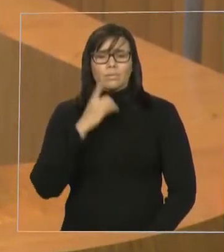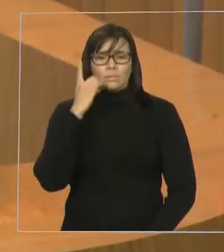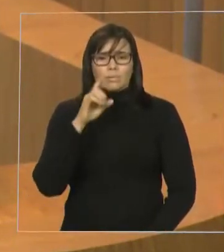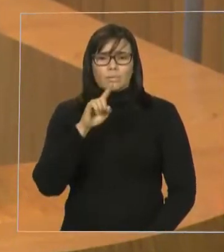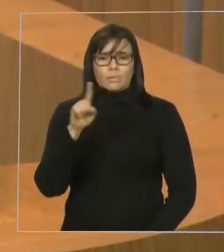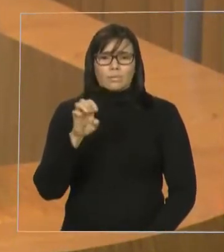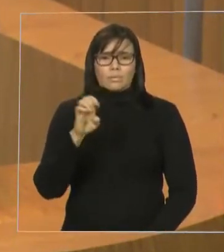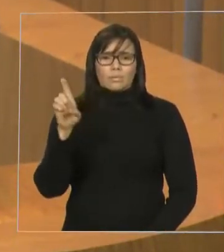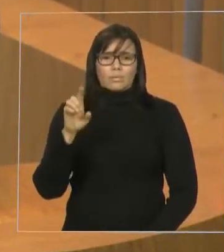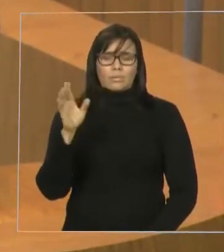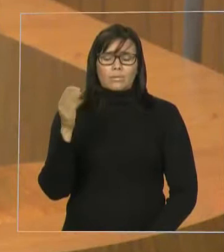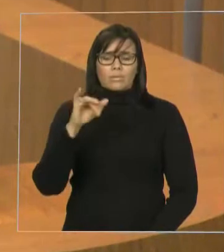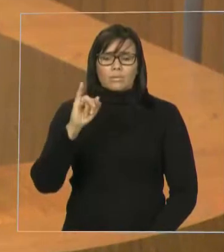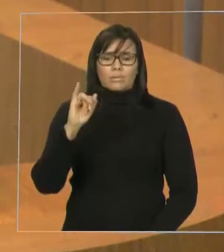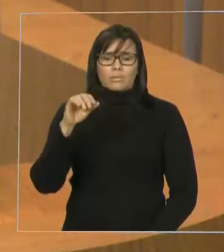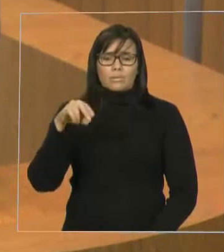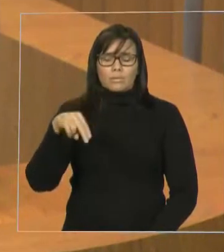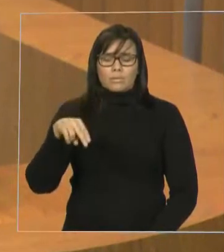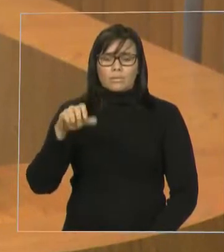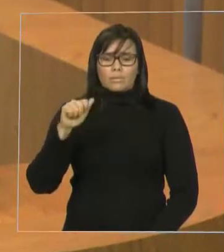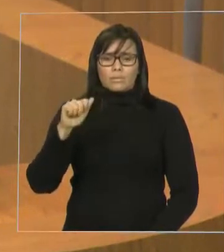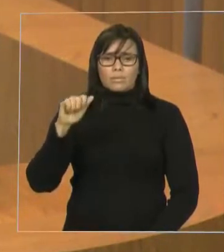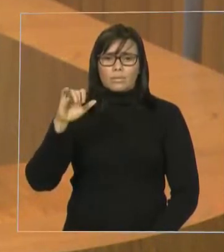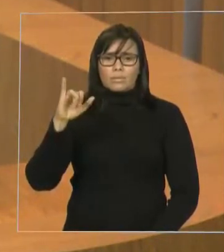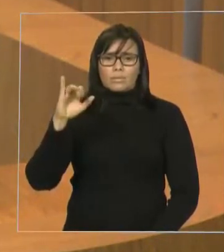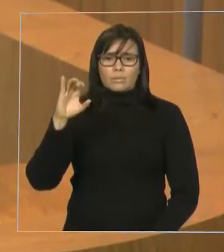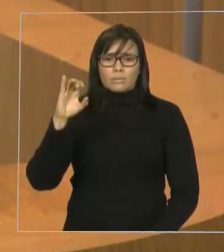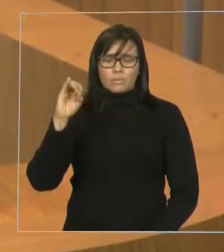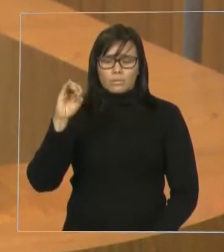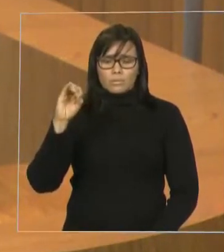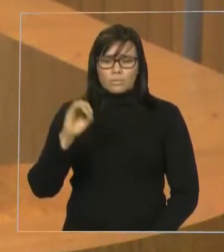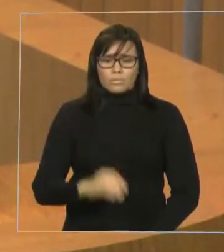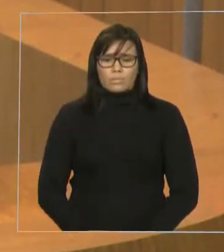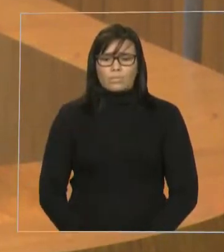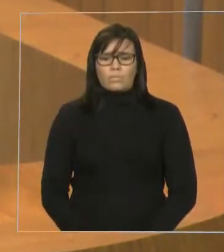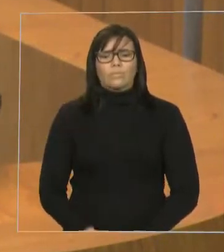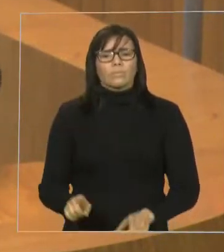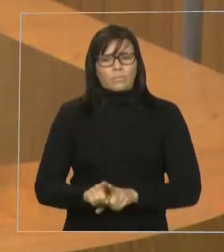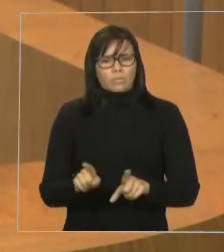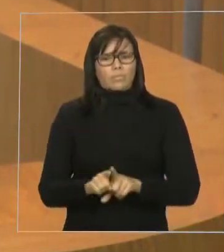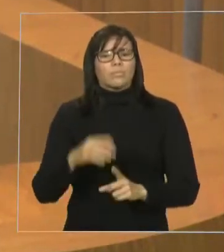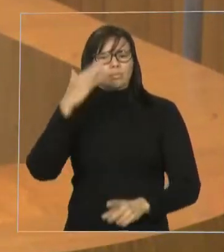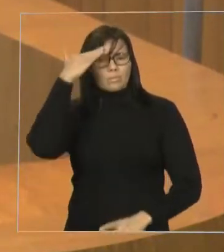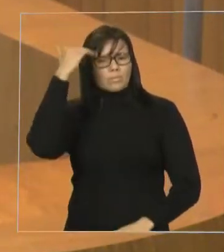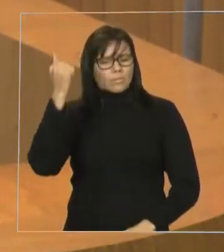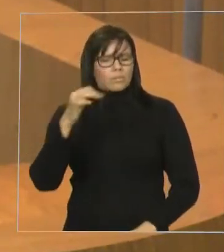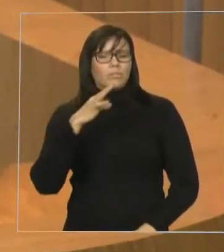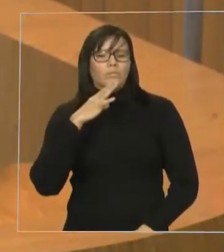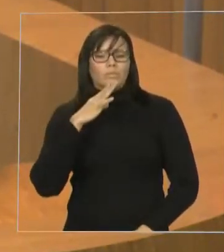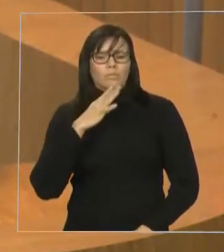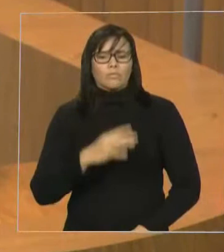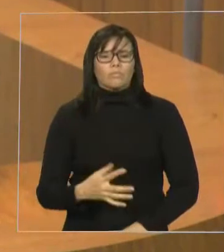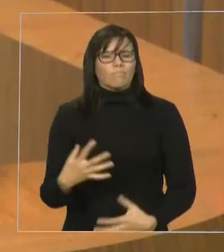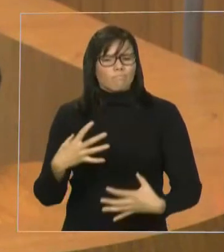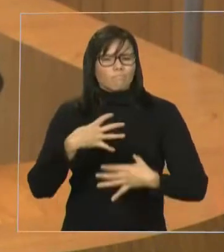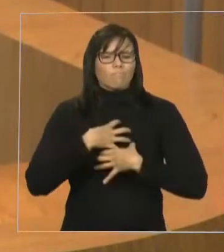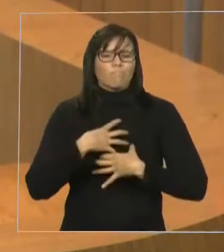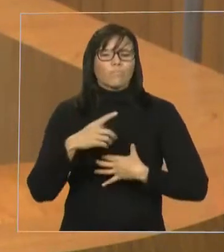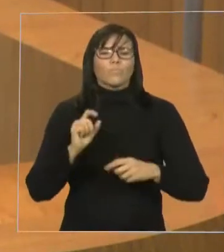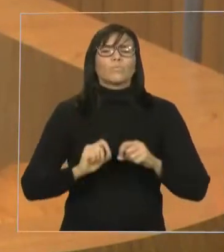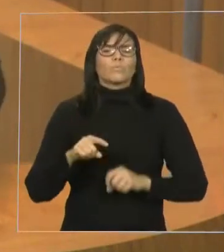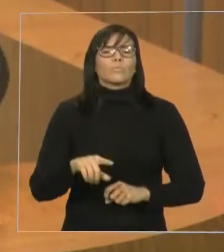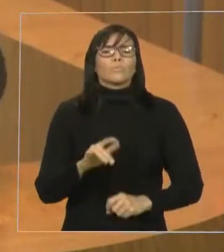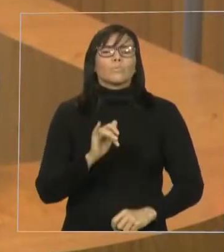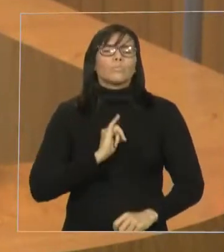também foi testemunha ocular, sentindo na pele os dessabores que a população de